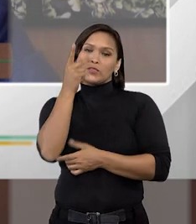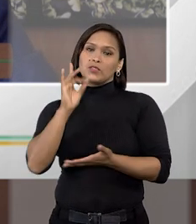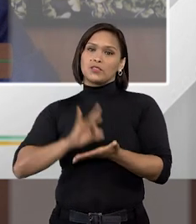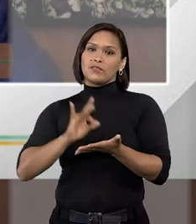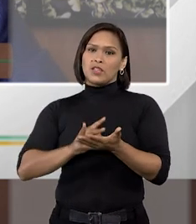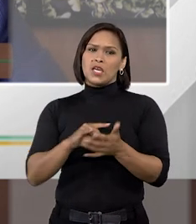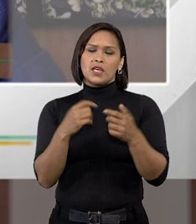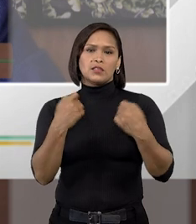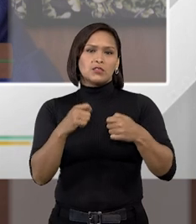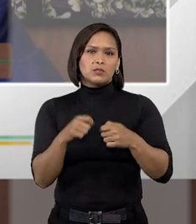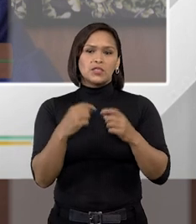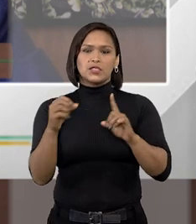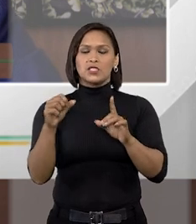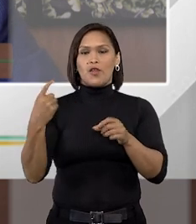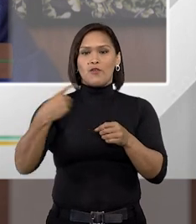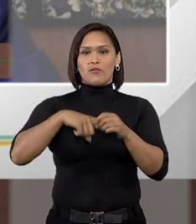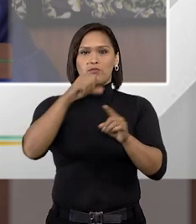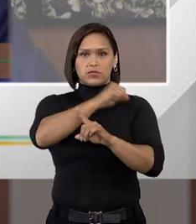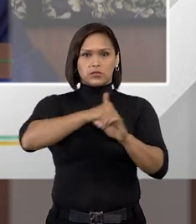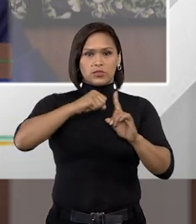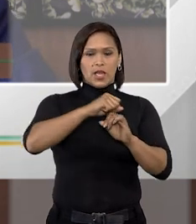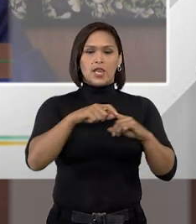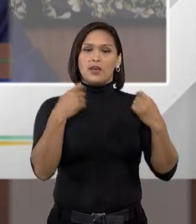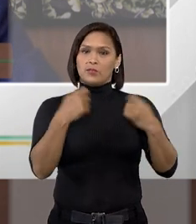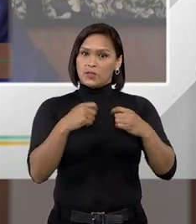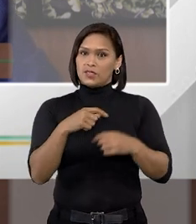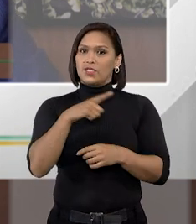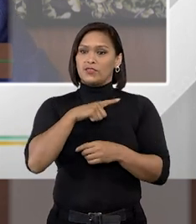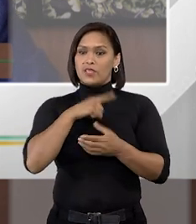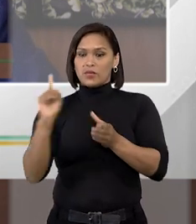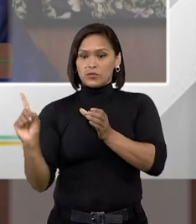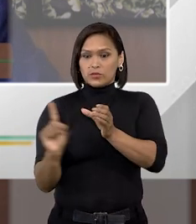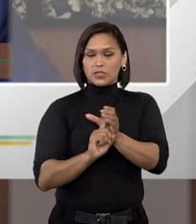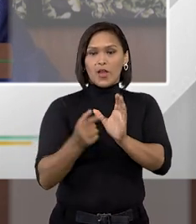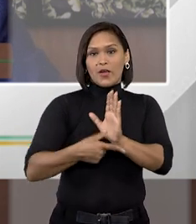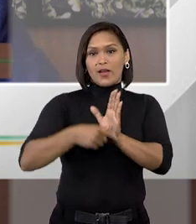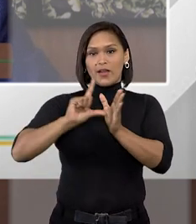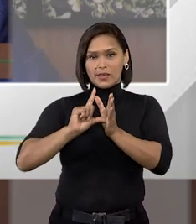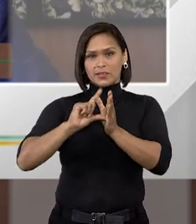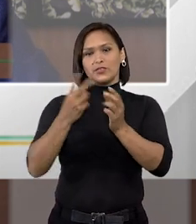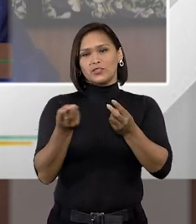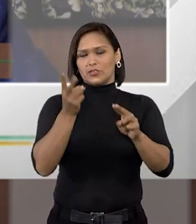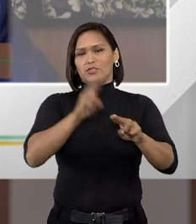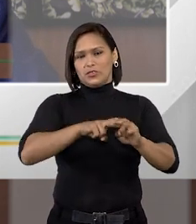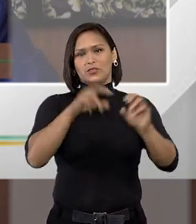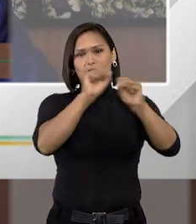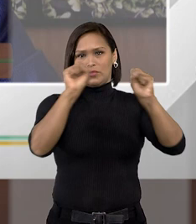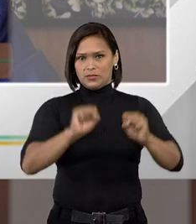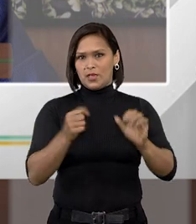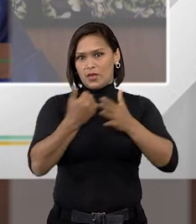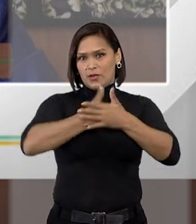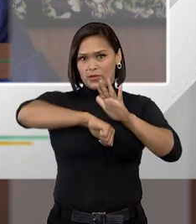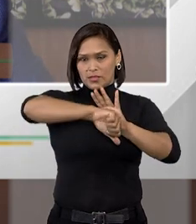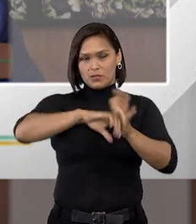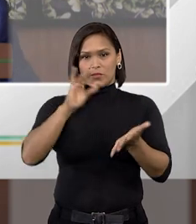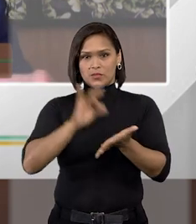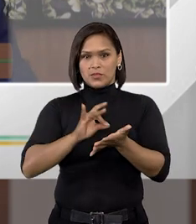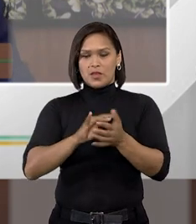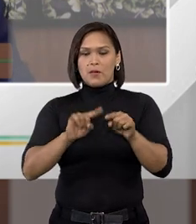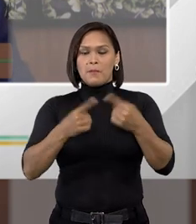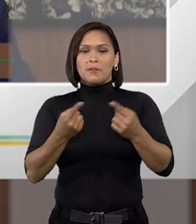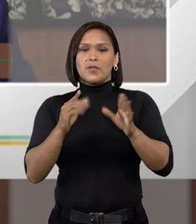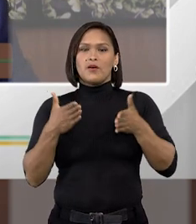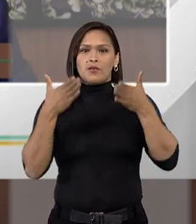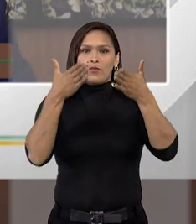que, na verdade, não precisam de reinserção, eles precisavam ter tido inserção social antes de chegarem ao crime. Mas o